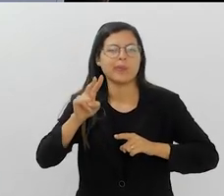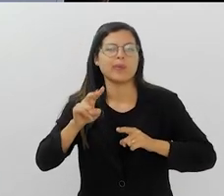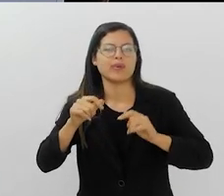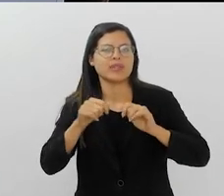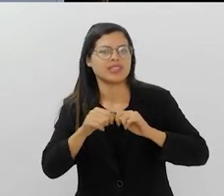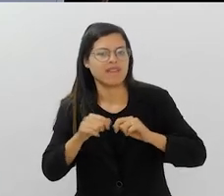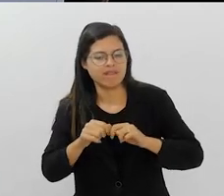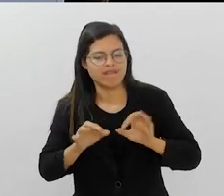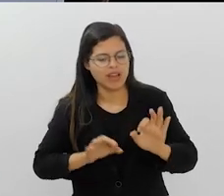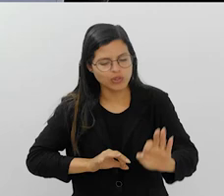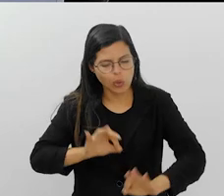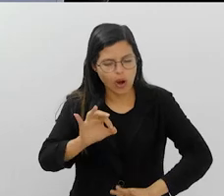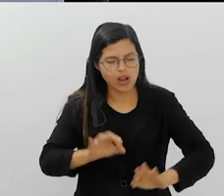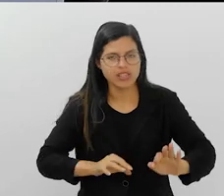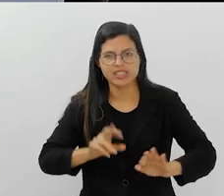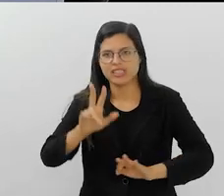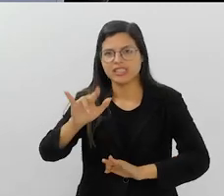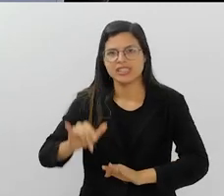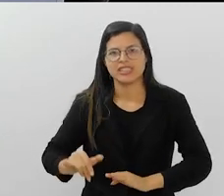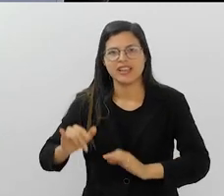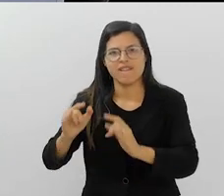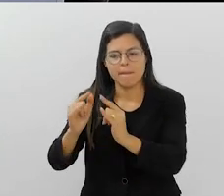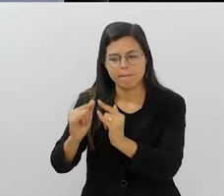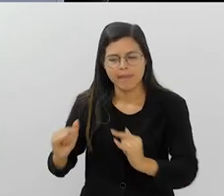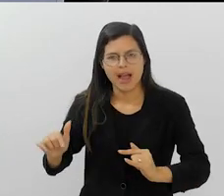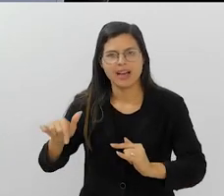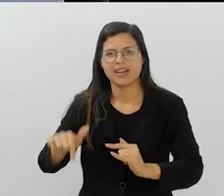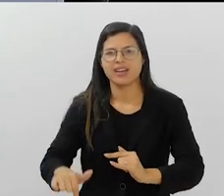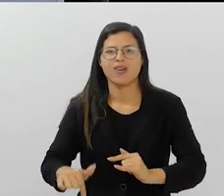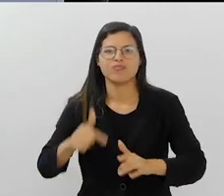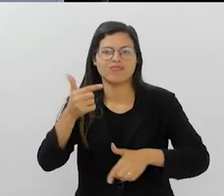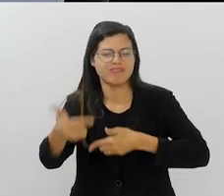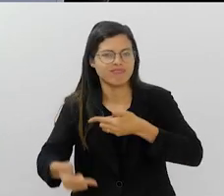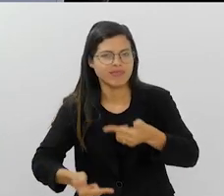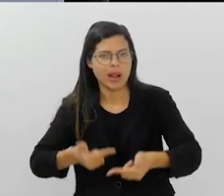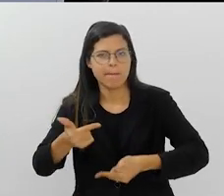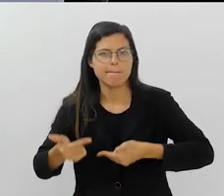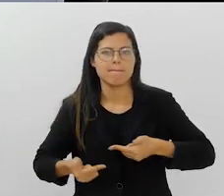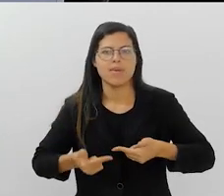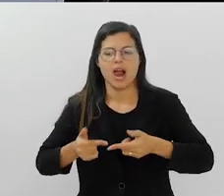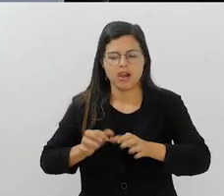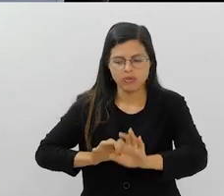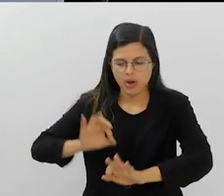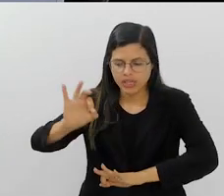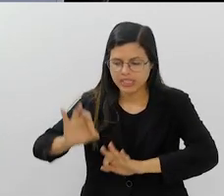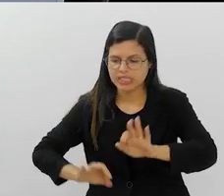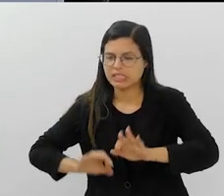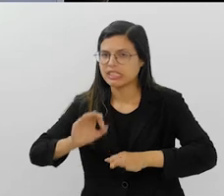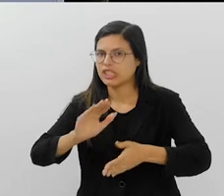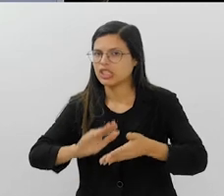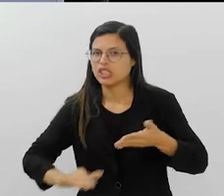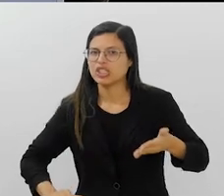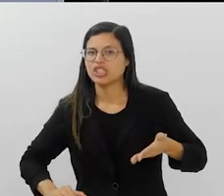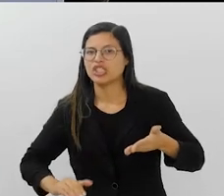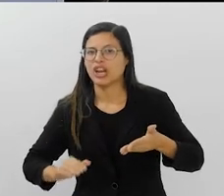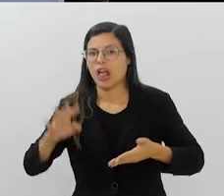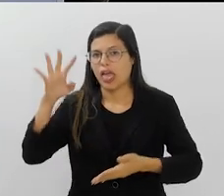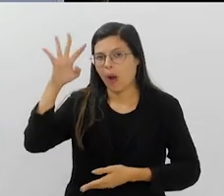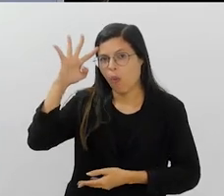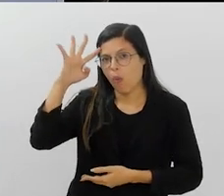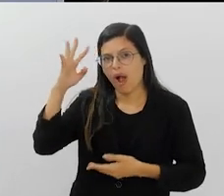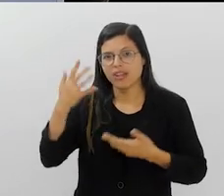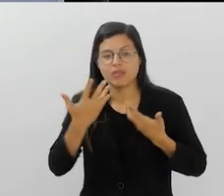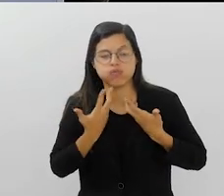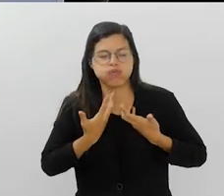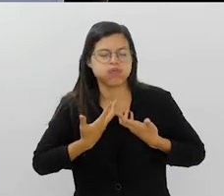alegorias, faz as fantasias, vai para o barracão, trabalha, monta, desmonta, cai morto na quarta-feira